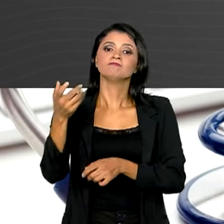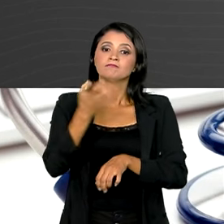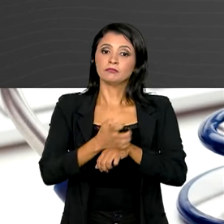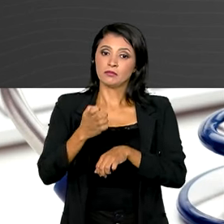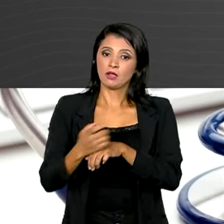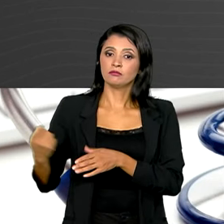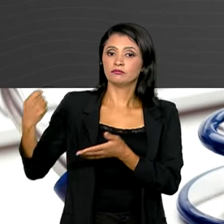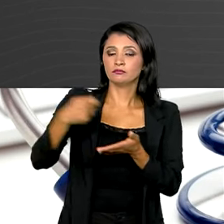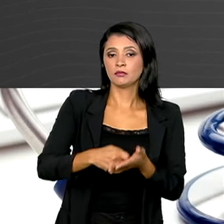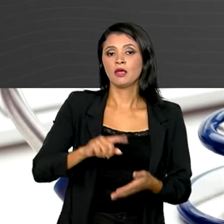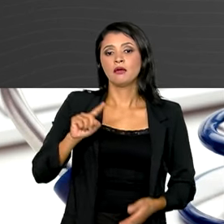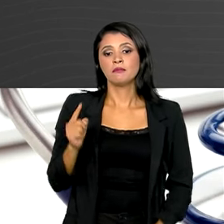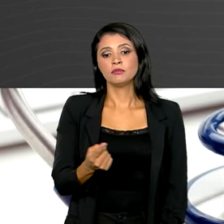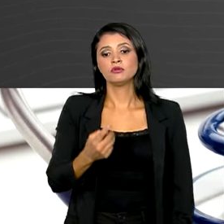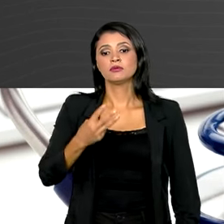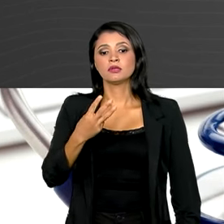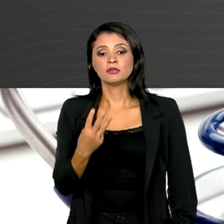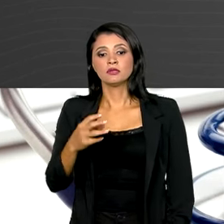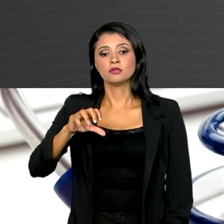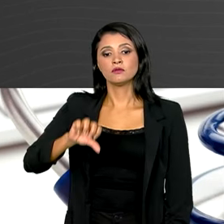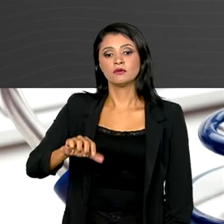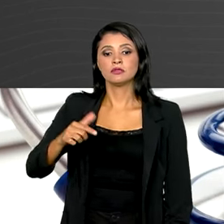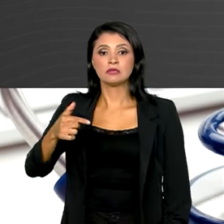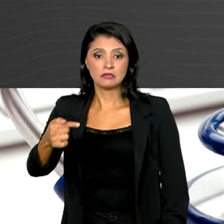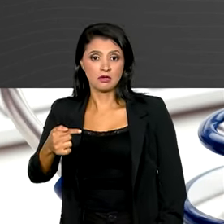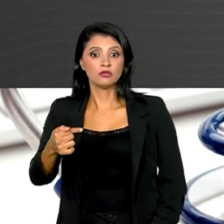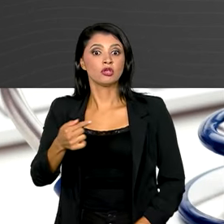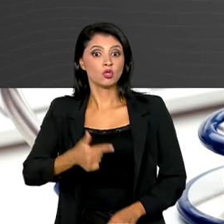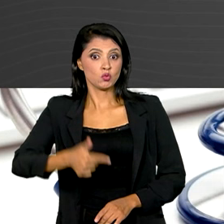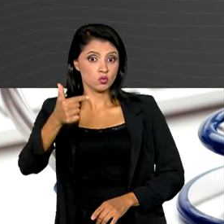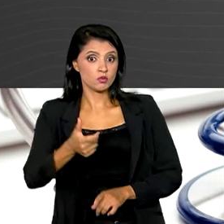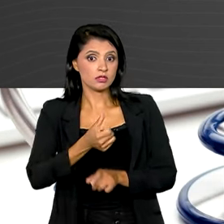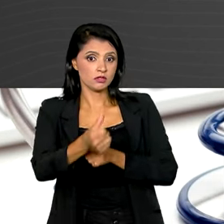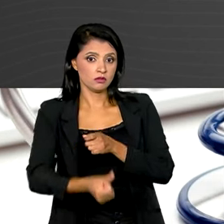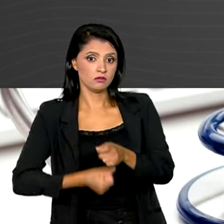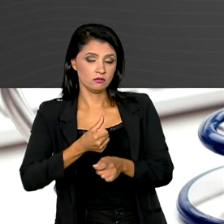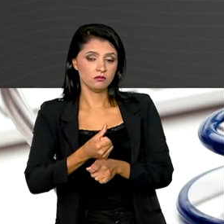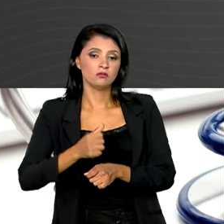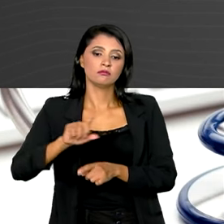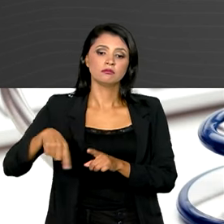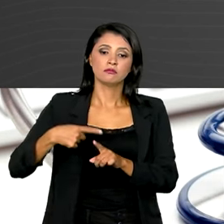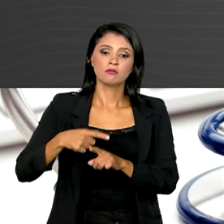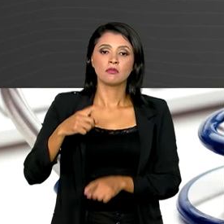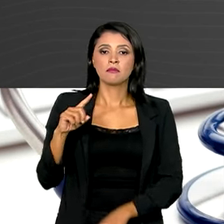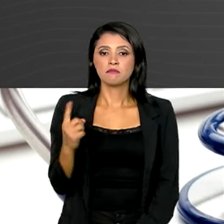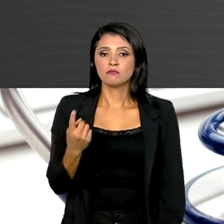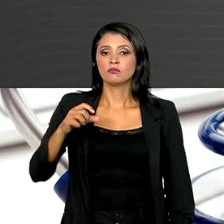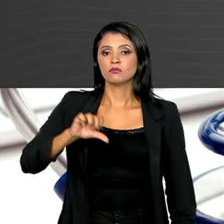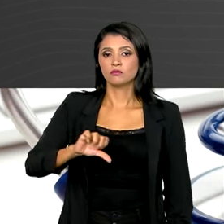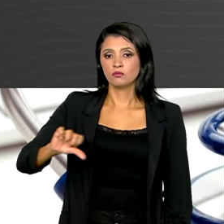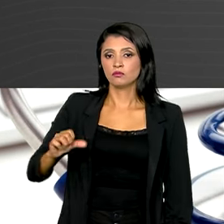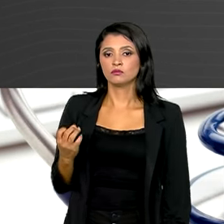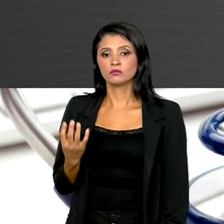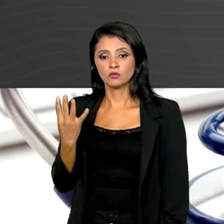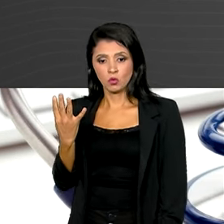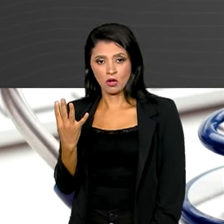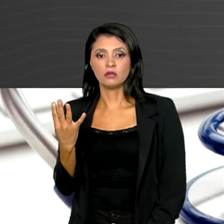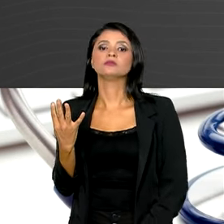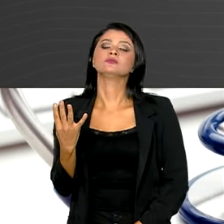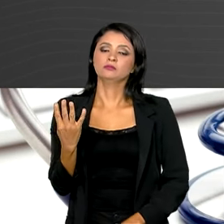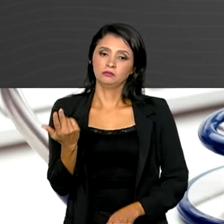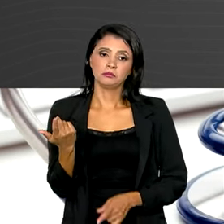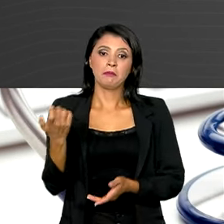.397 médicos. E no segundo foram mais 1.994